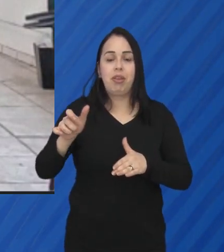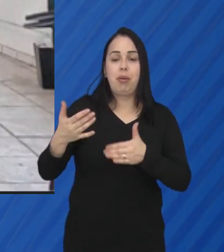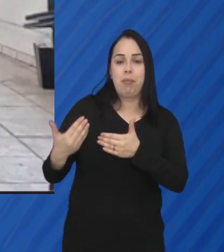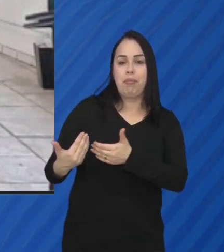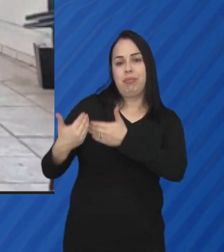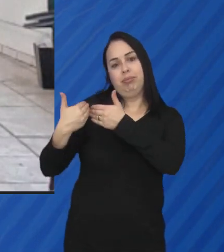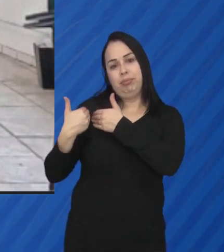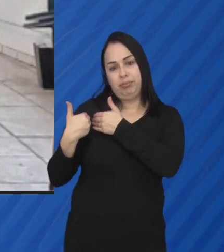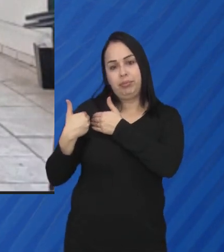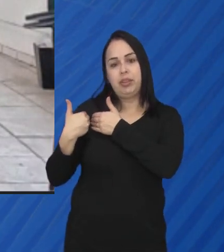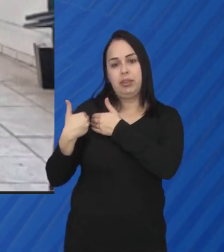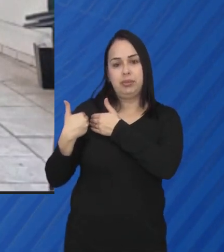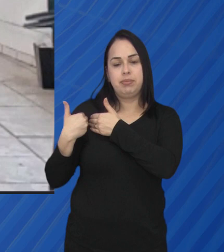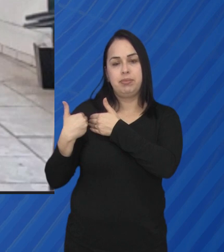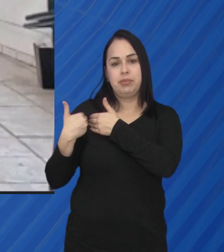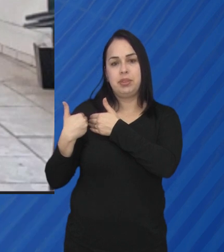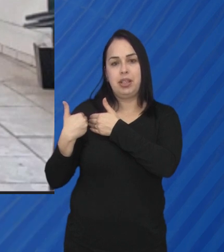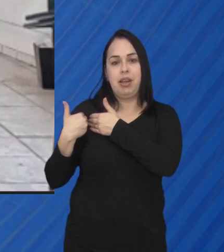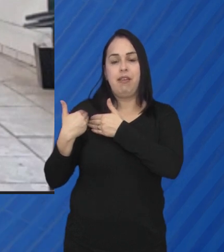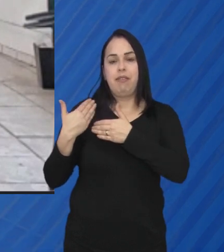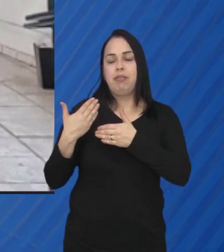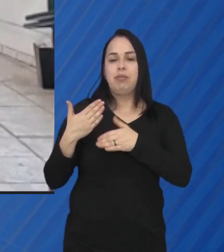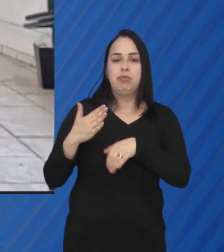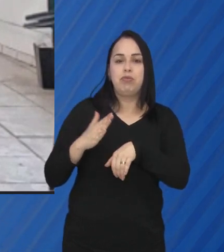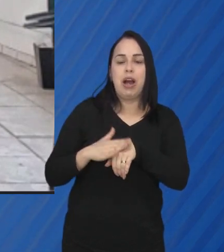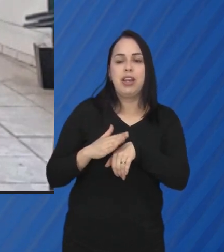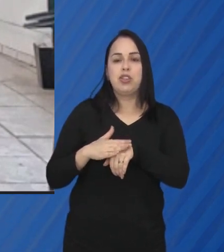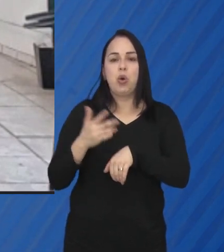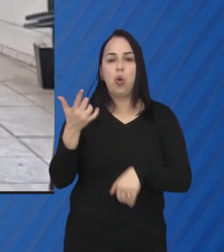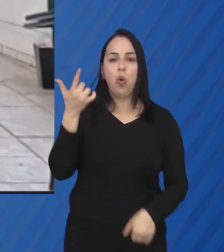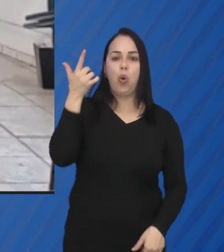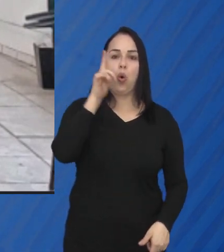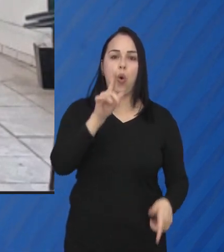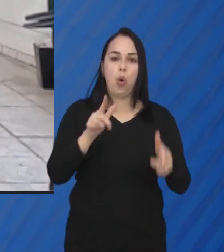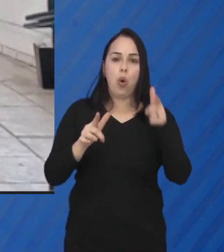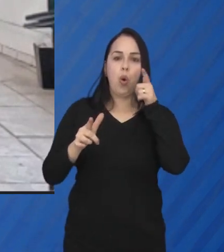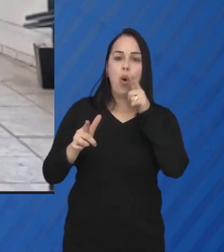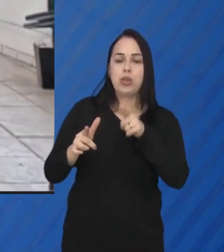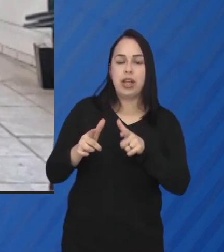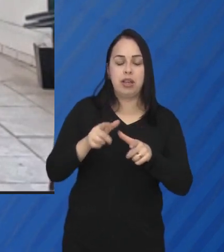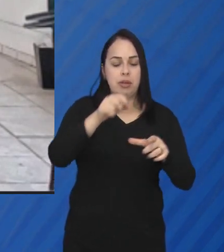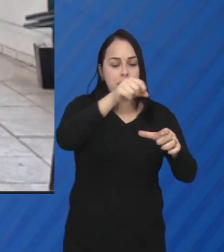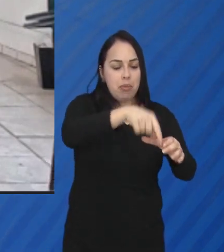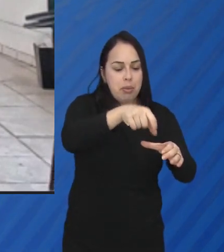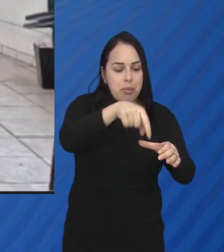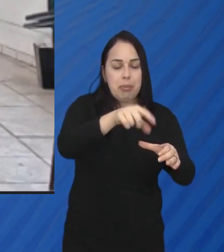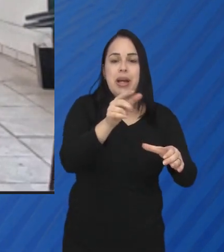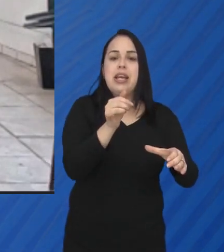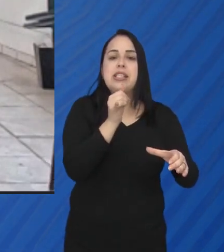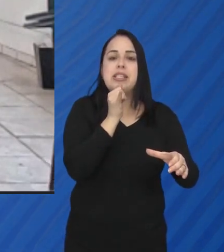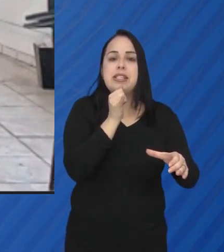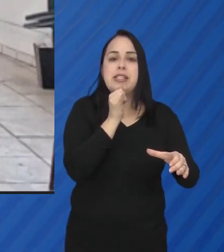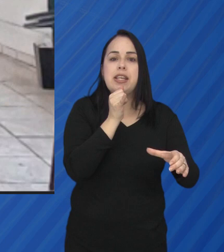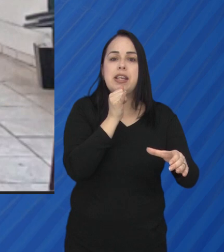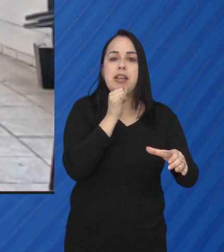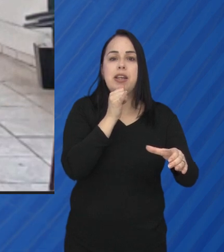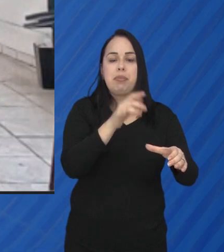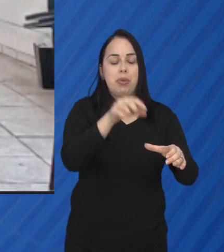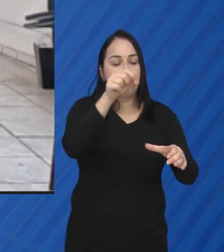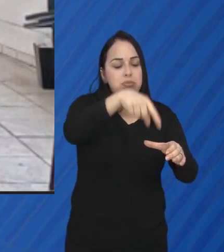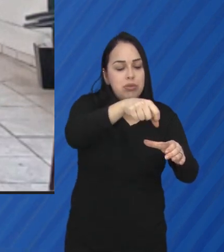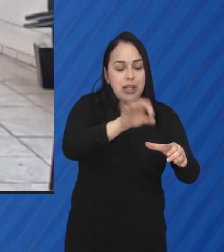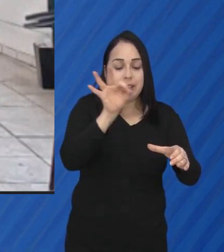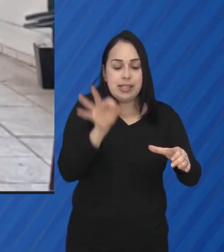com a sua responsabilidade, faz gerar recursos para outras finalidades, como, por exemplo,